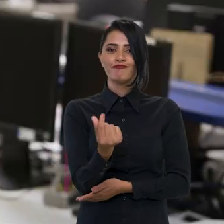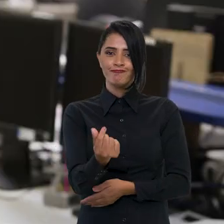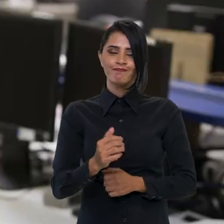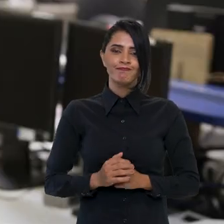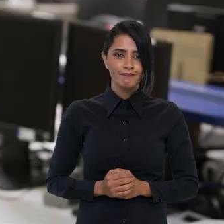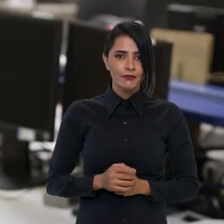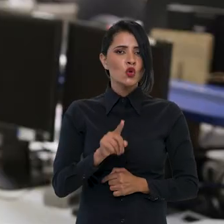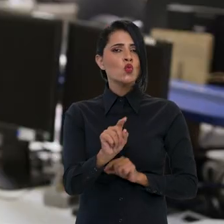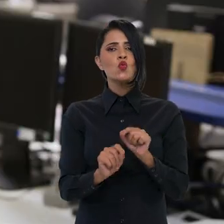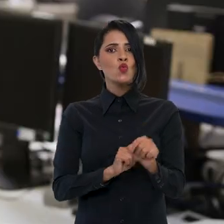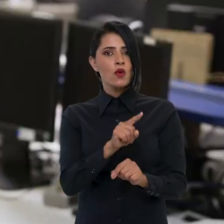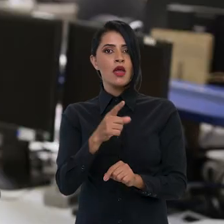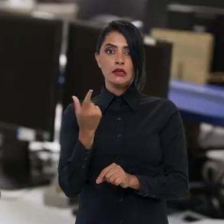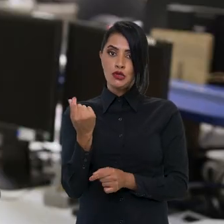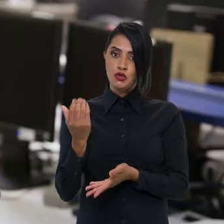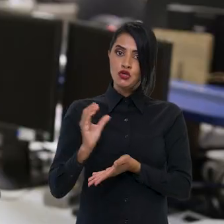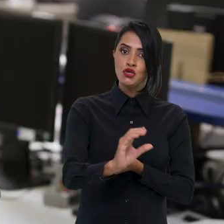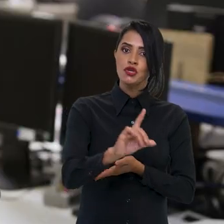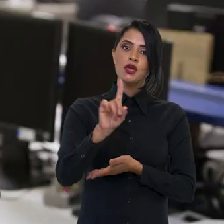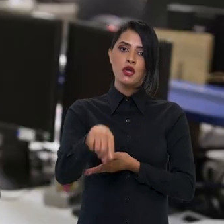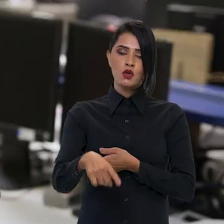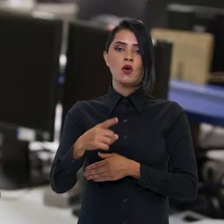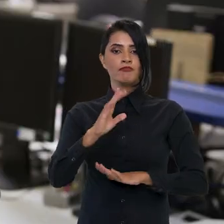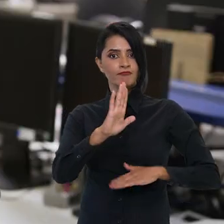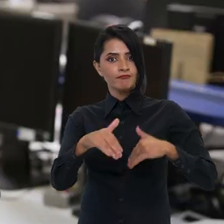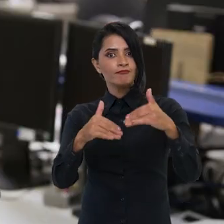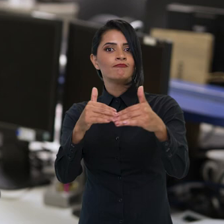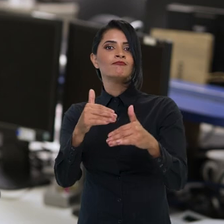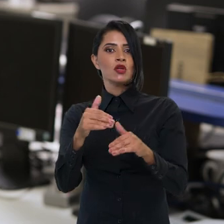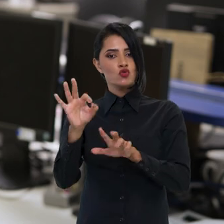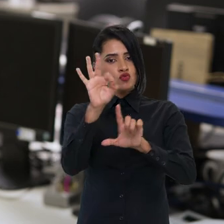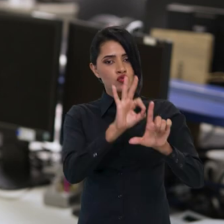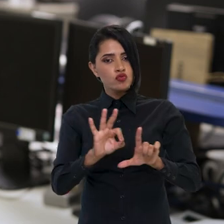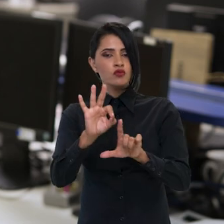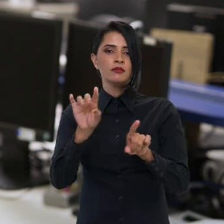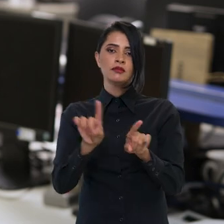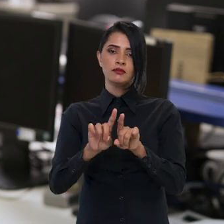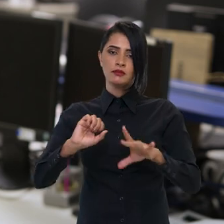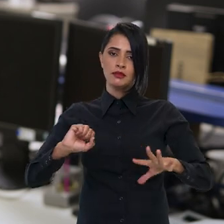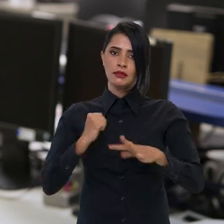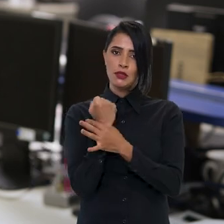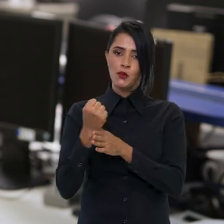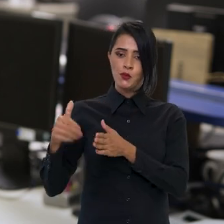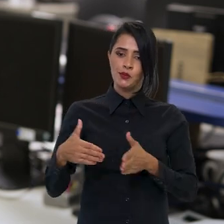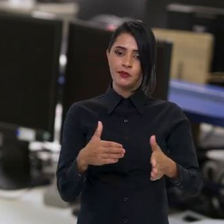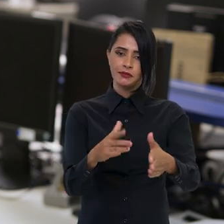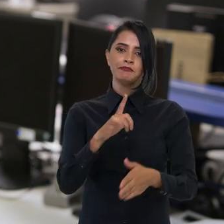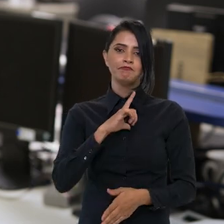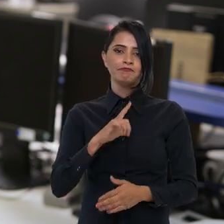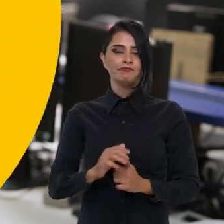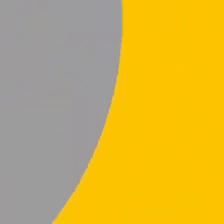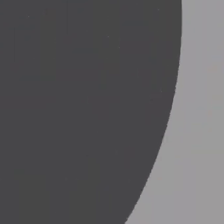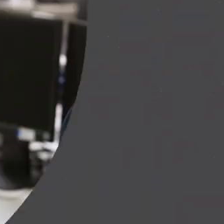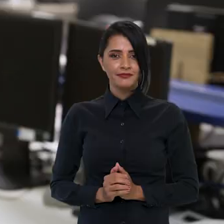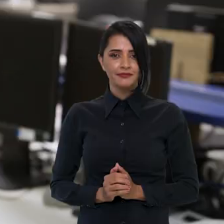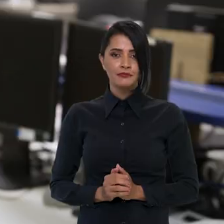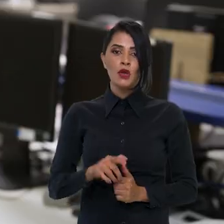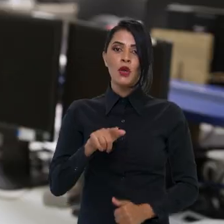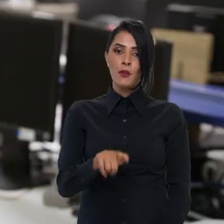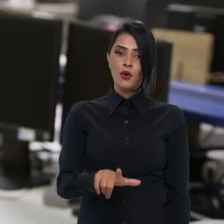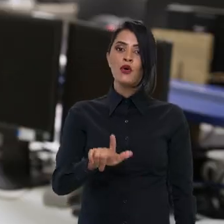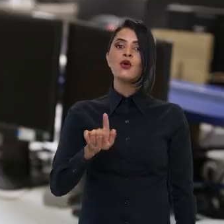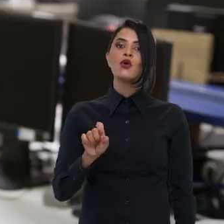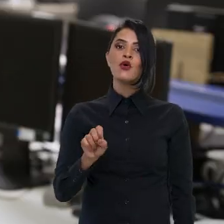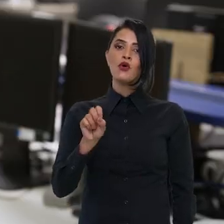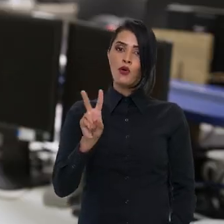falta de verba. Na prática, os recursos representam desenvolvimento logístico e segurança nas estradas. E o